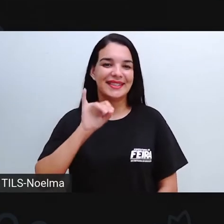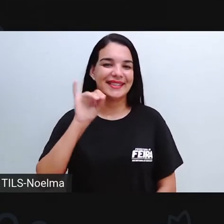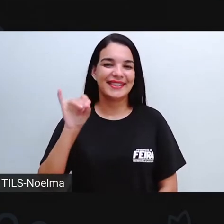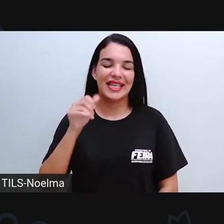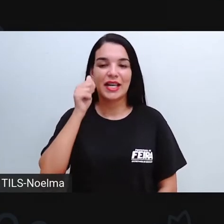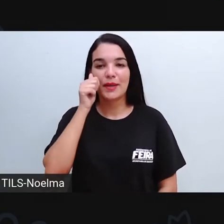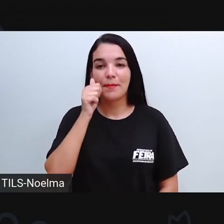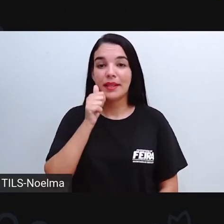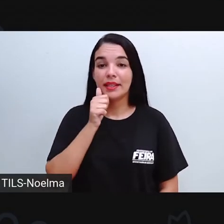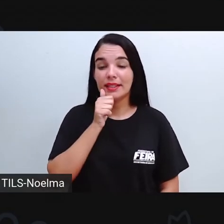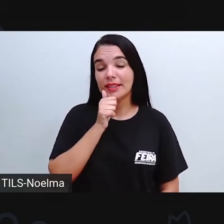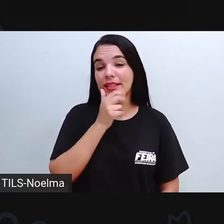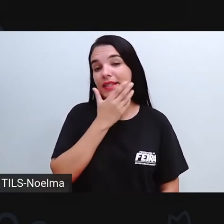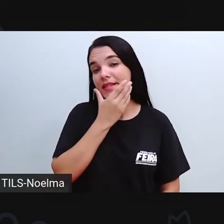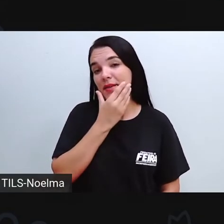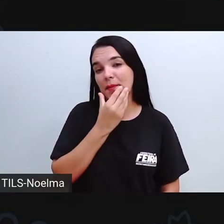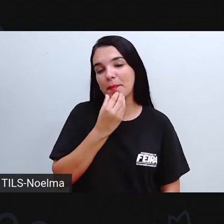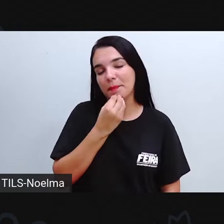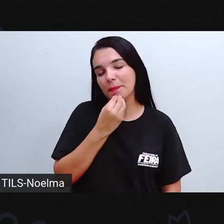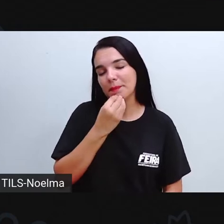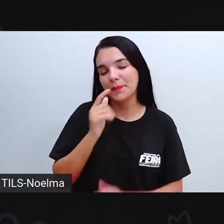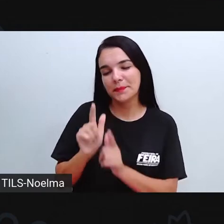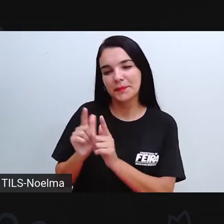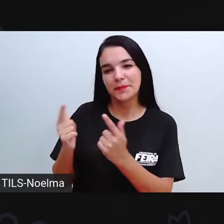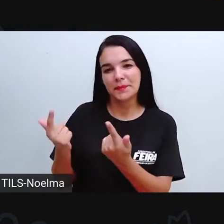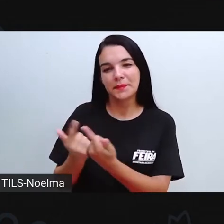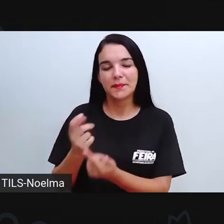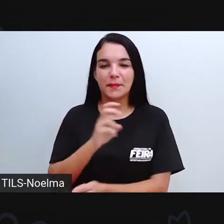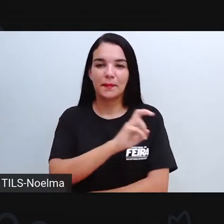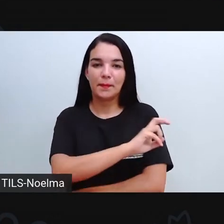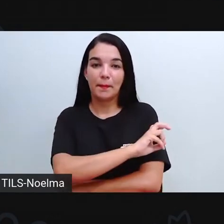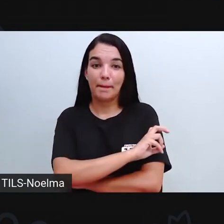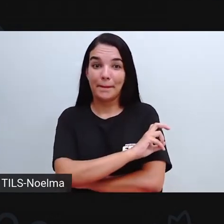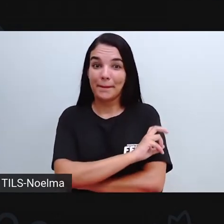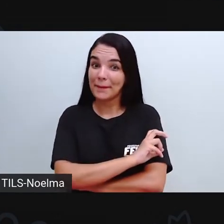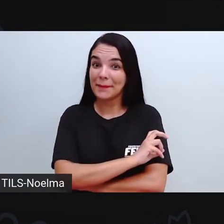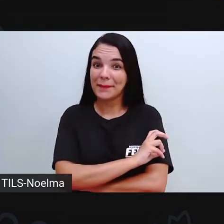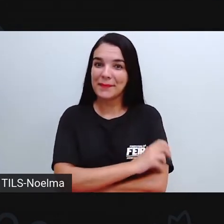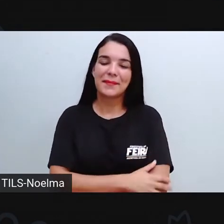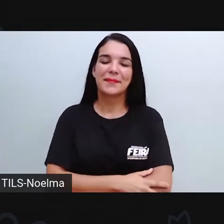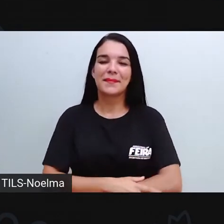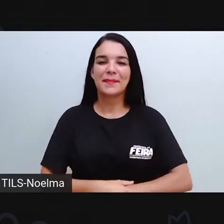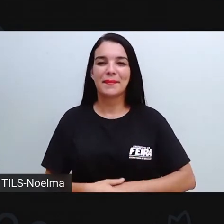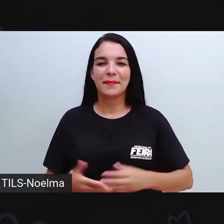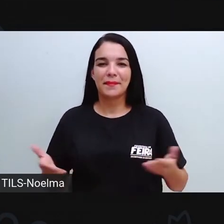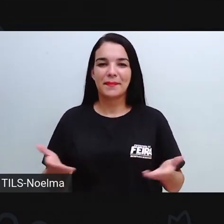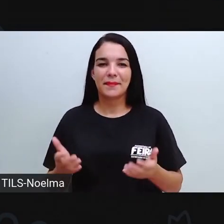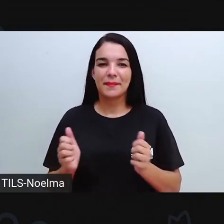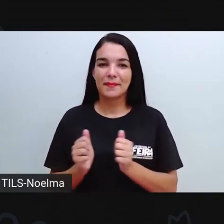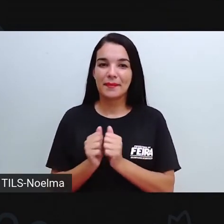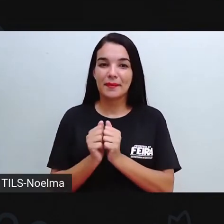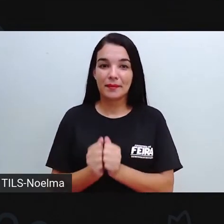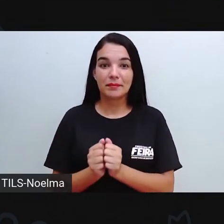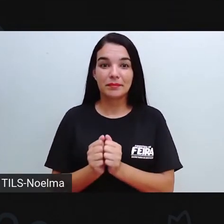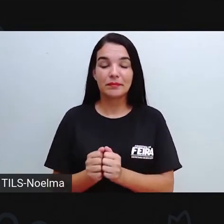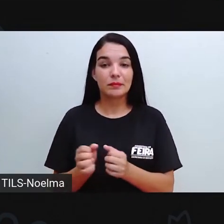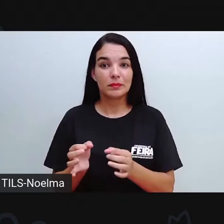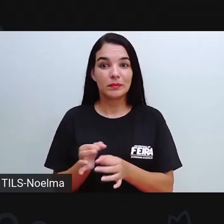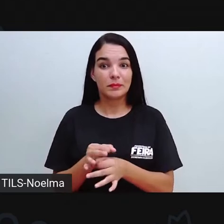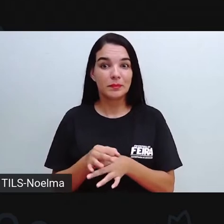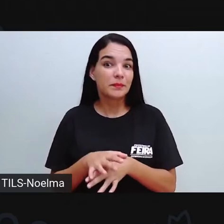Olá, meninos, meninas que formam as turmas do quinto ano, olhem só, nós estamos aqui prontos para